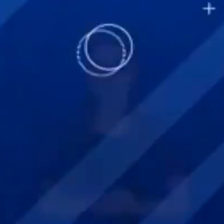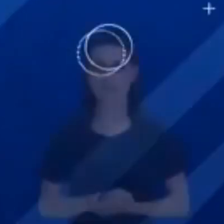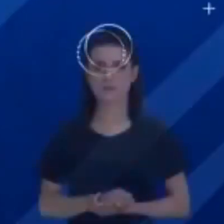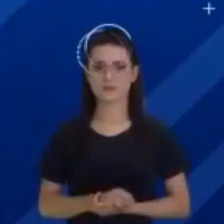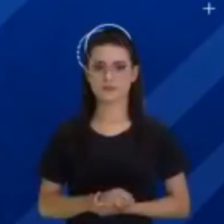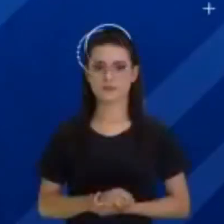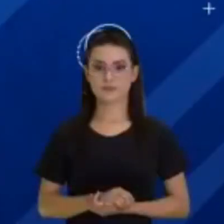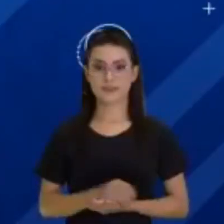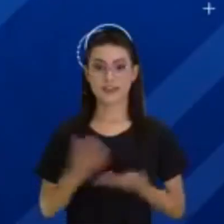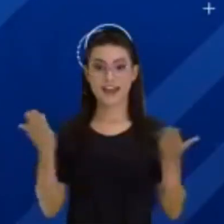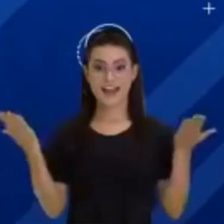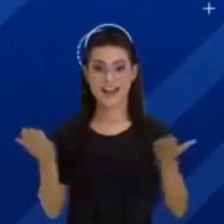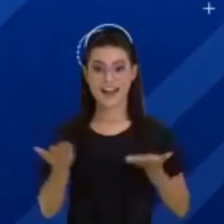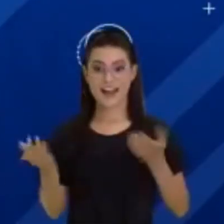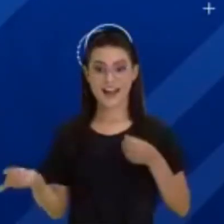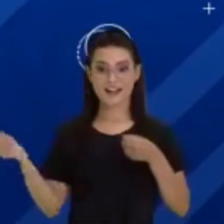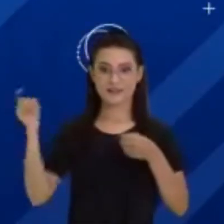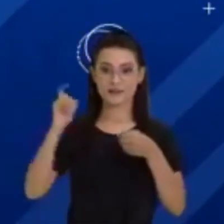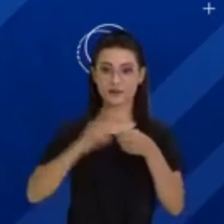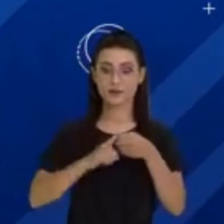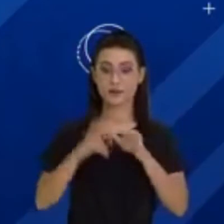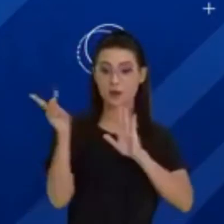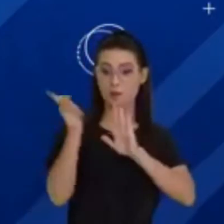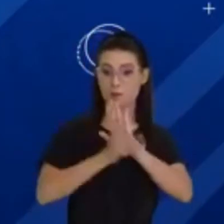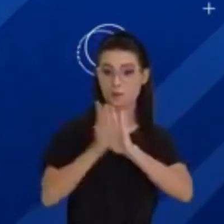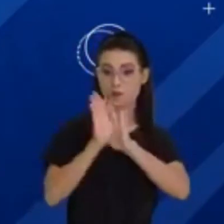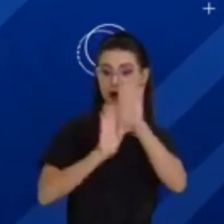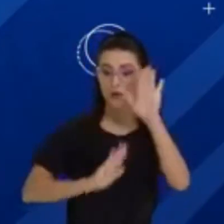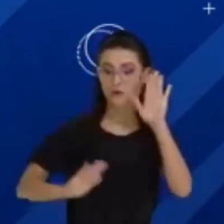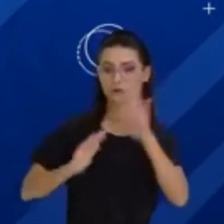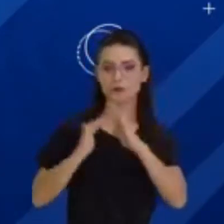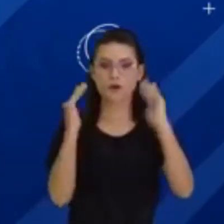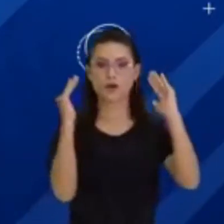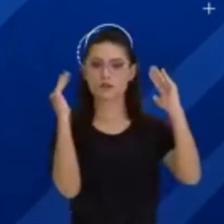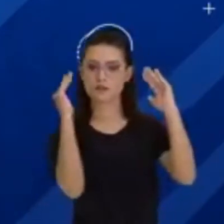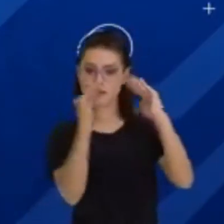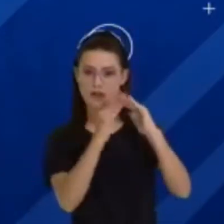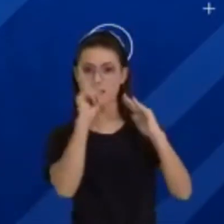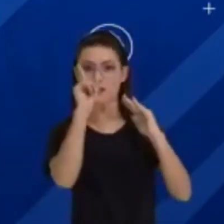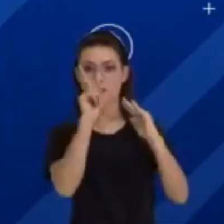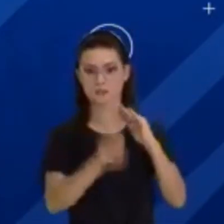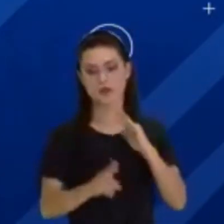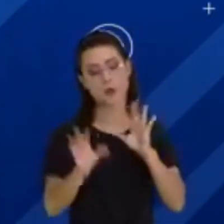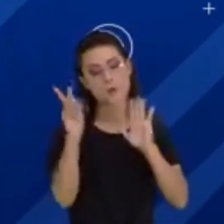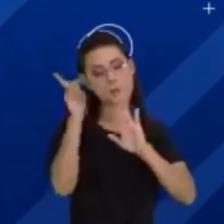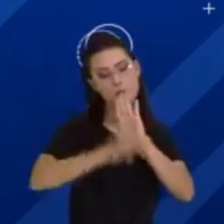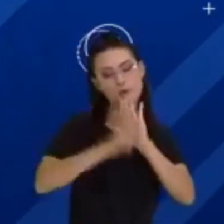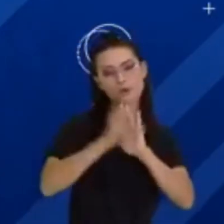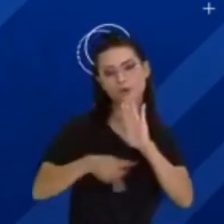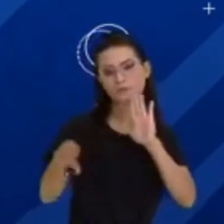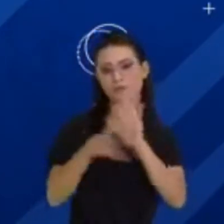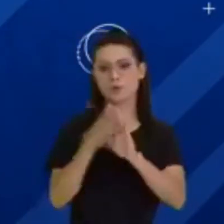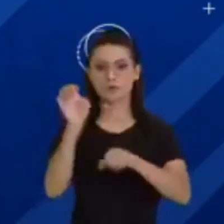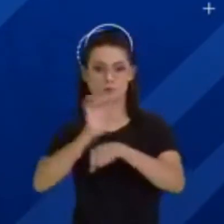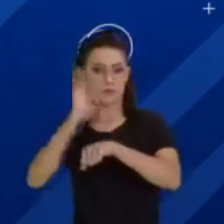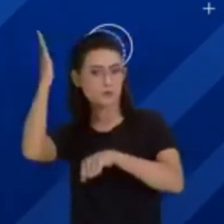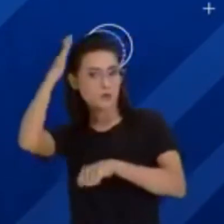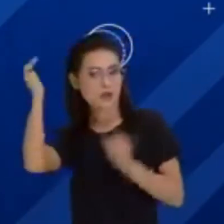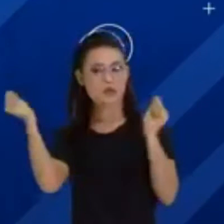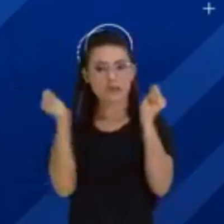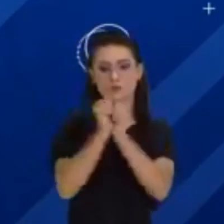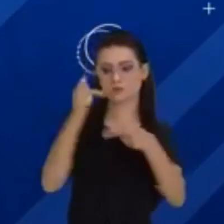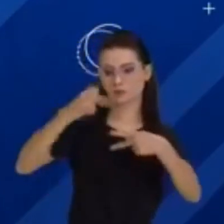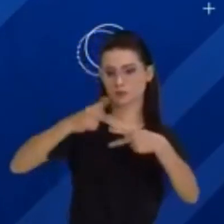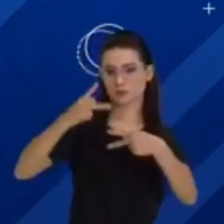Estamos de volta ao Todos em Casa pela Educação, uma iniciativa do Governo do Estado do Pará por meio da Secretaria de Educação